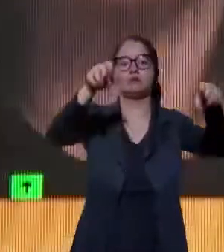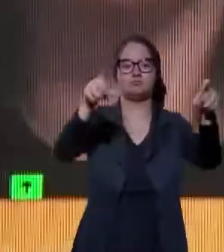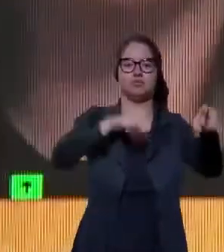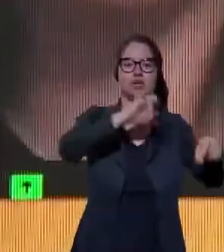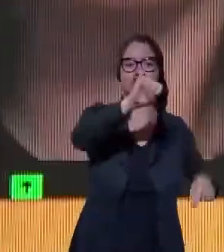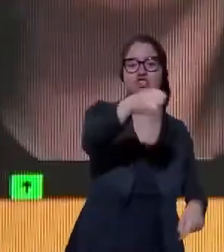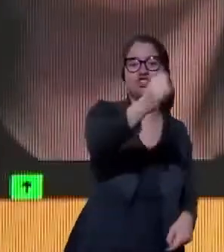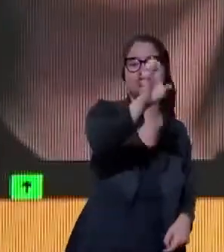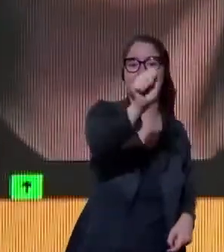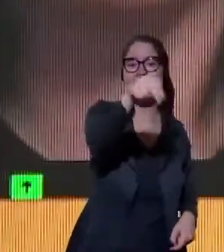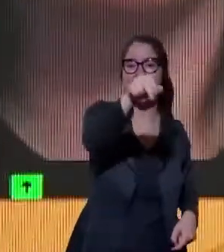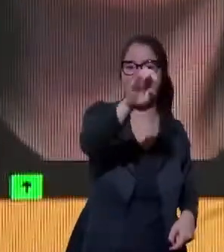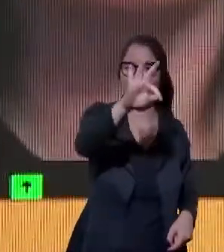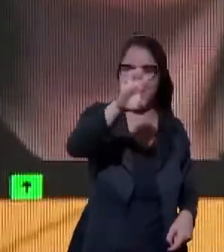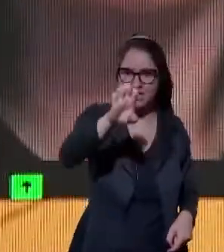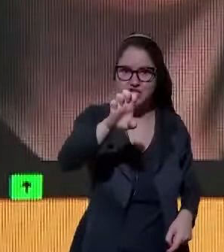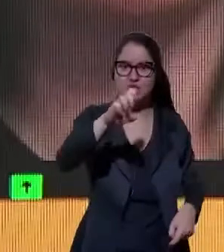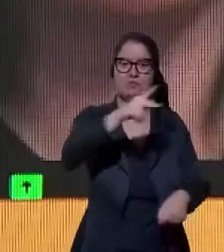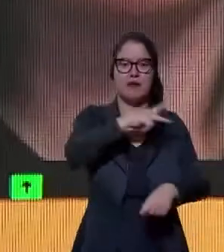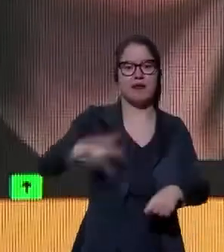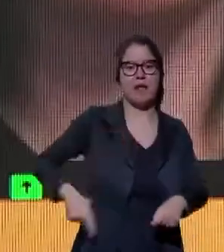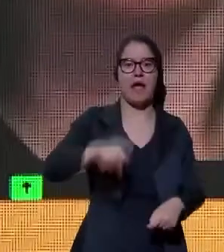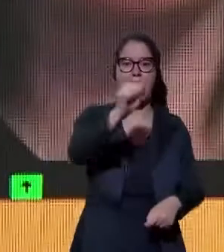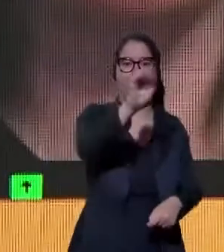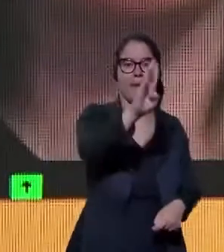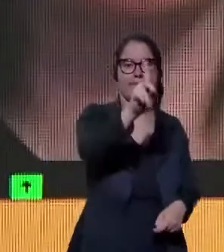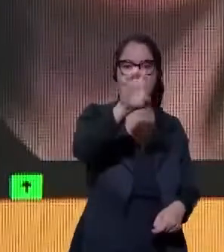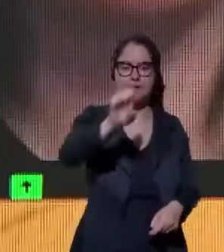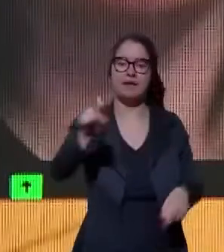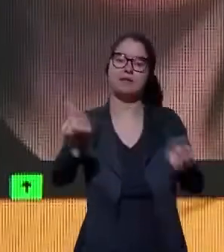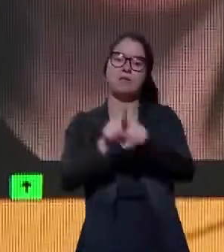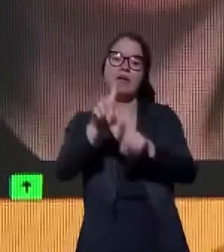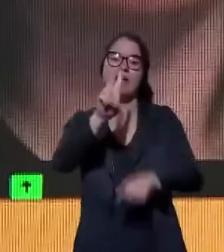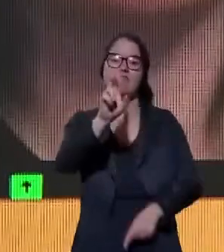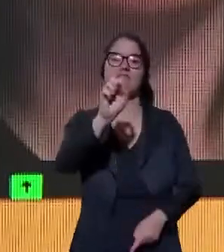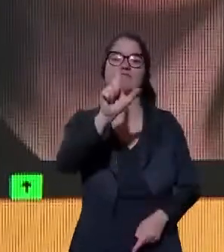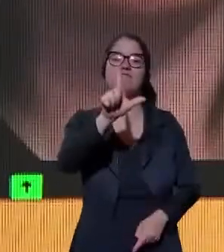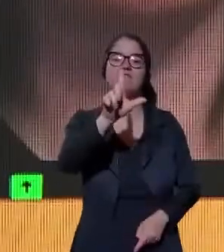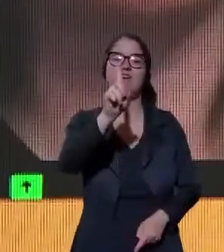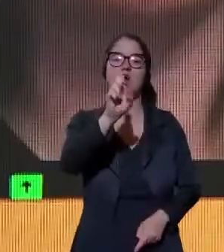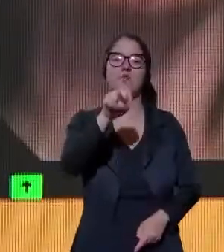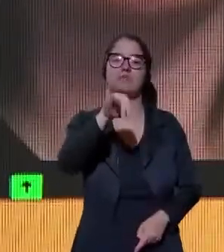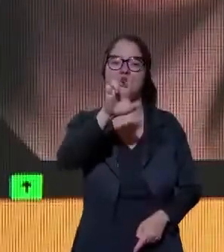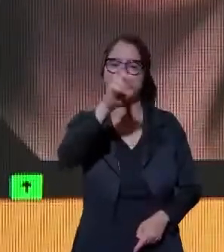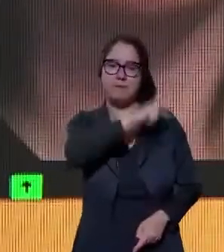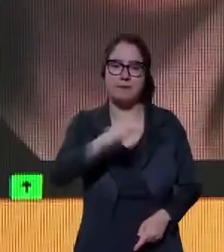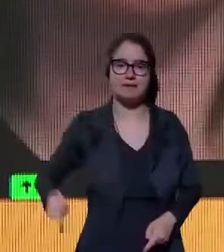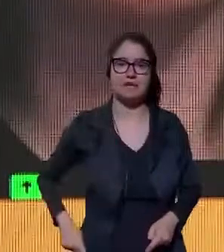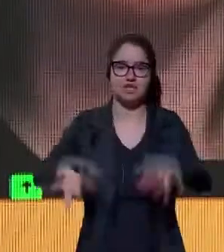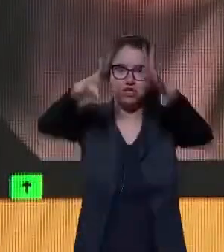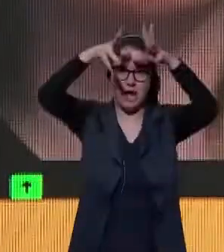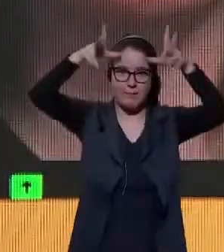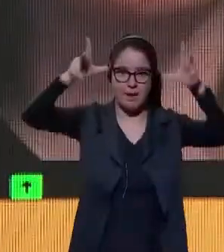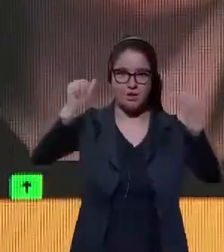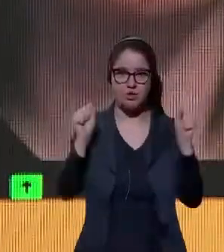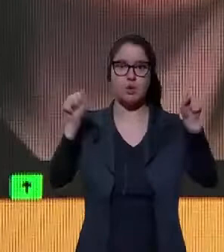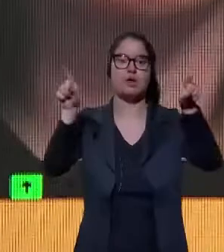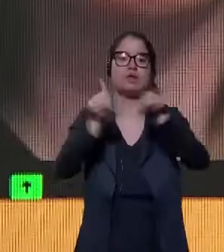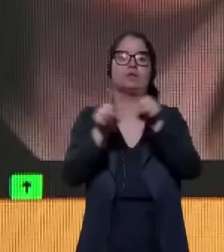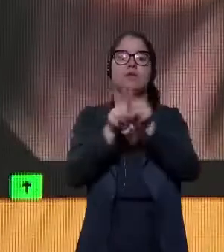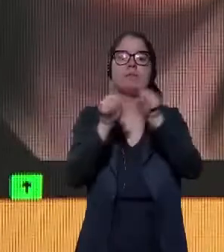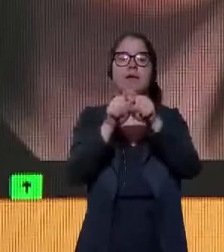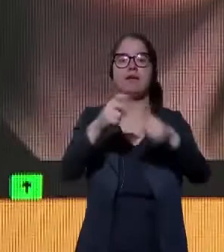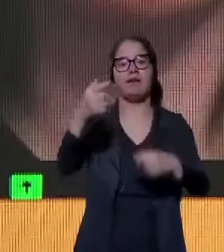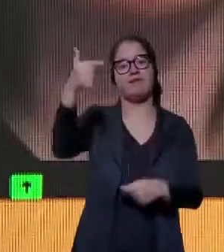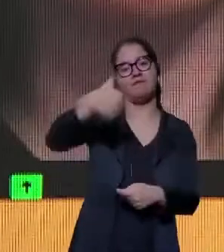do Badesul e da ABDE, também Valdecir Tosi, presidente do Banco da Amazônia e vice-presidente da